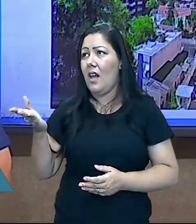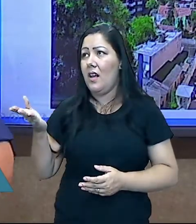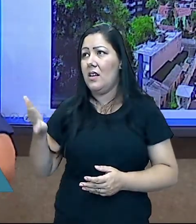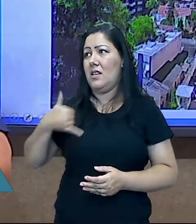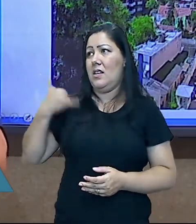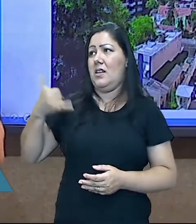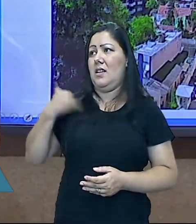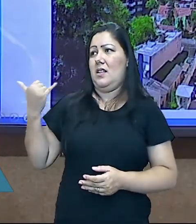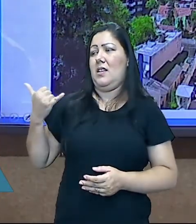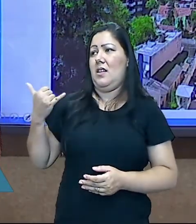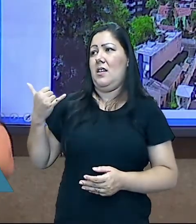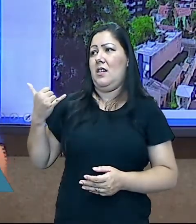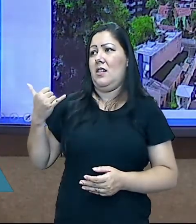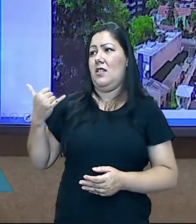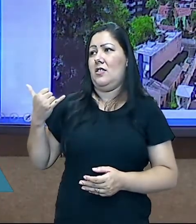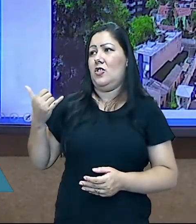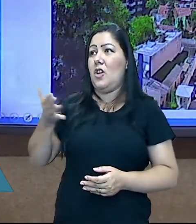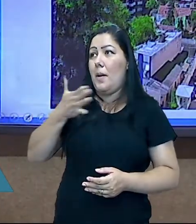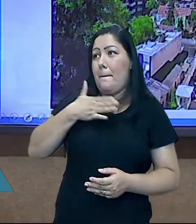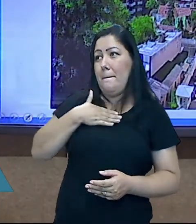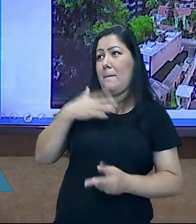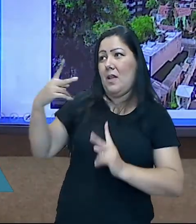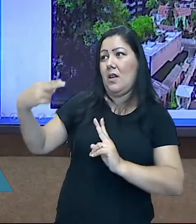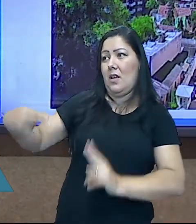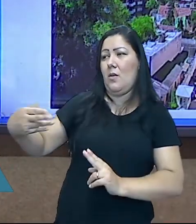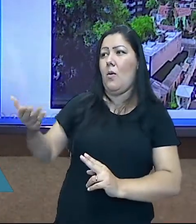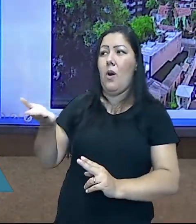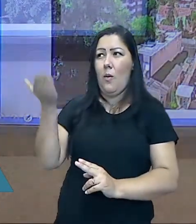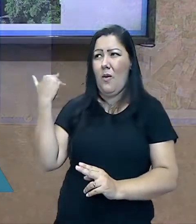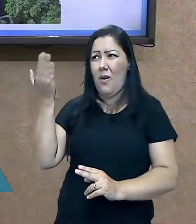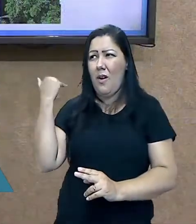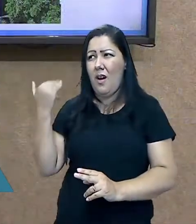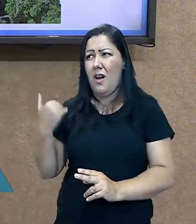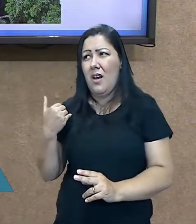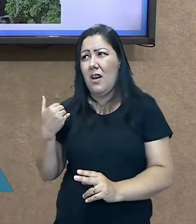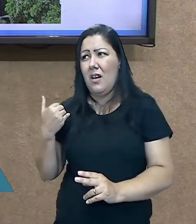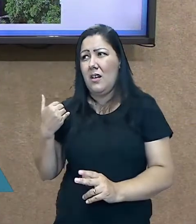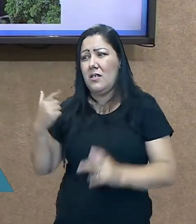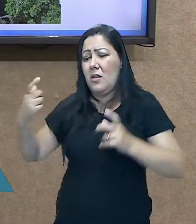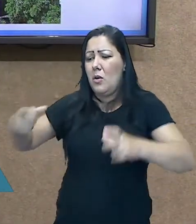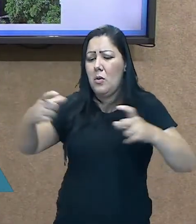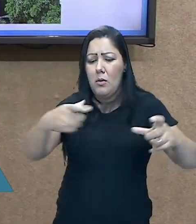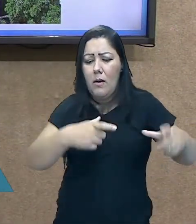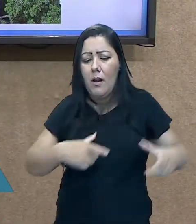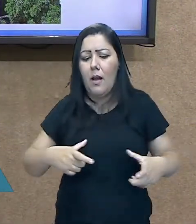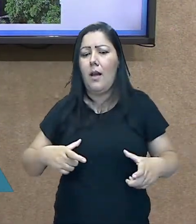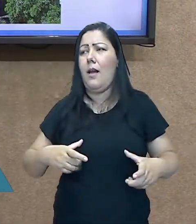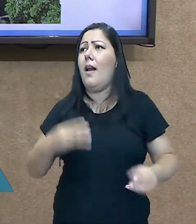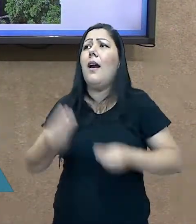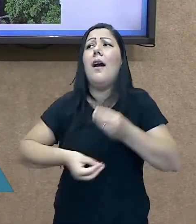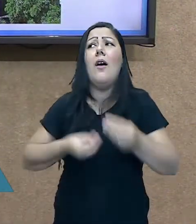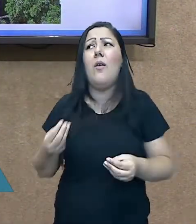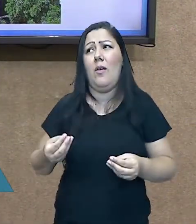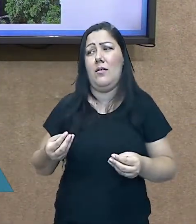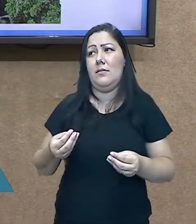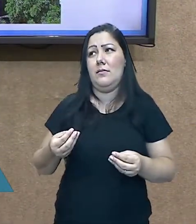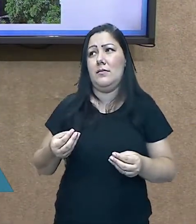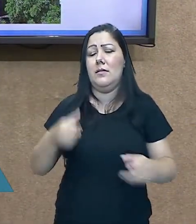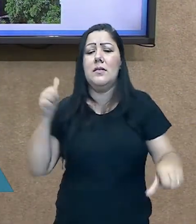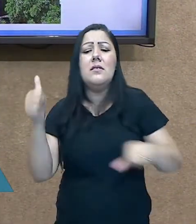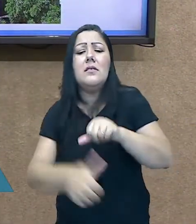você vive hoje, como que era ali? Quais foram as transformações?